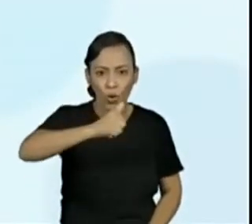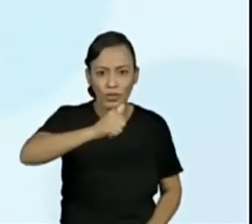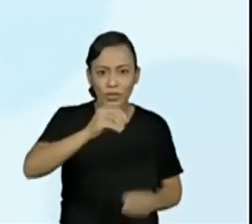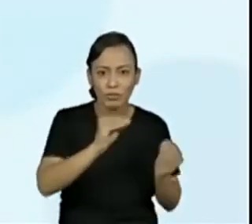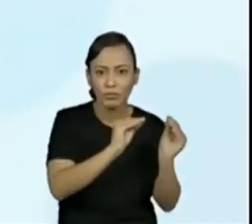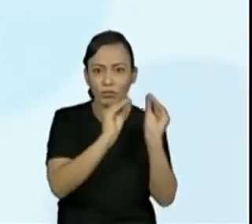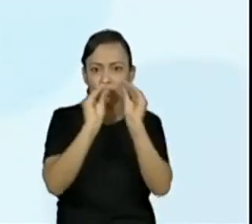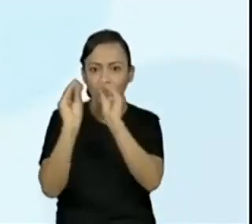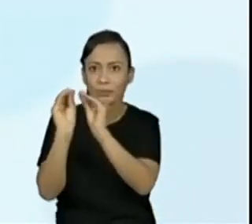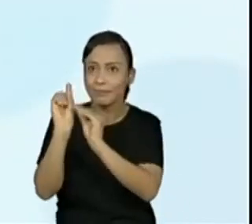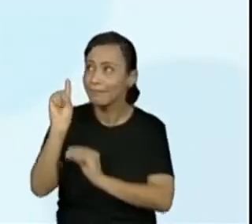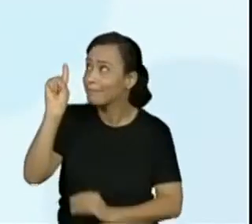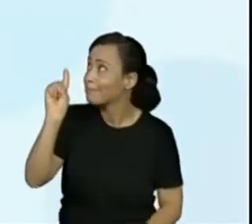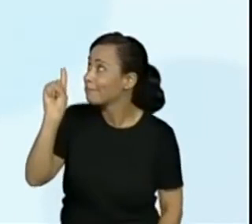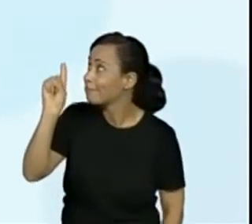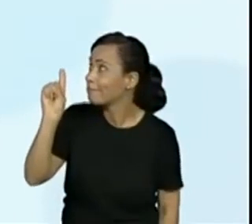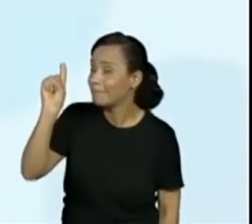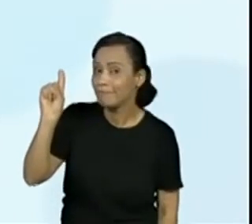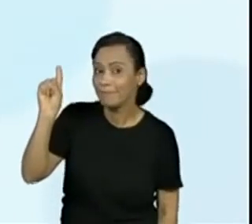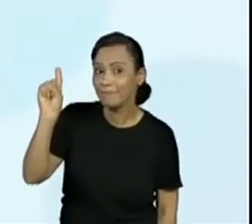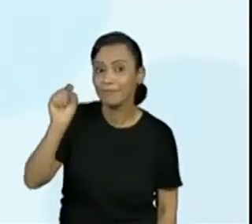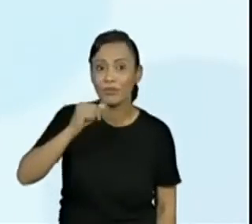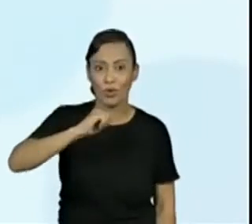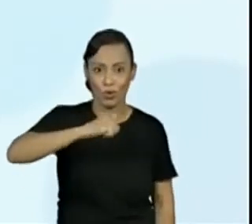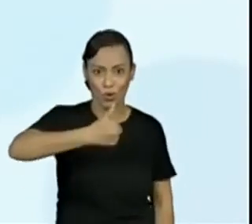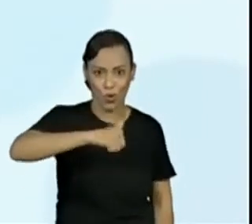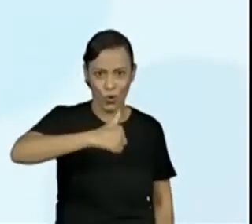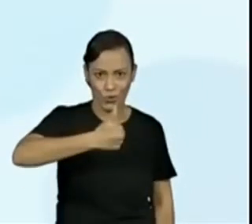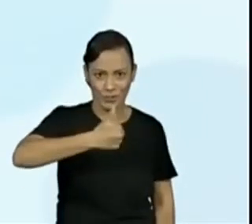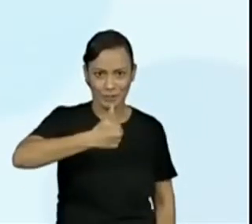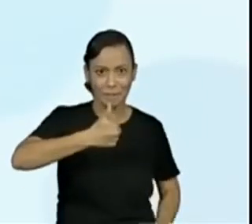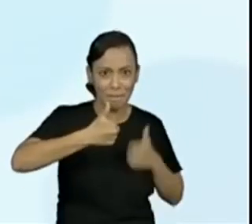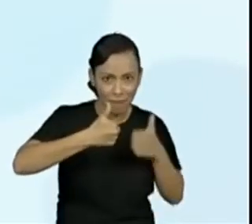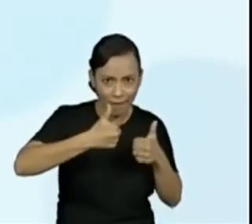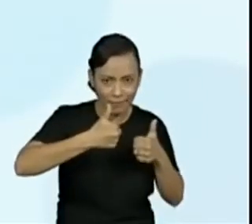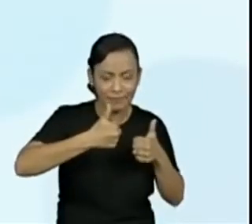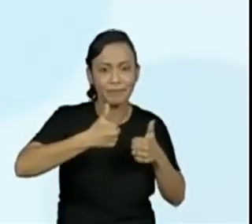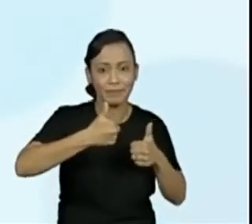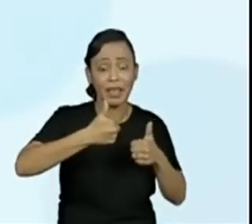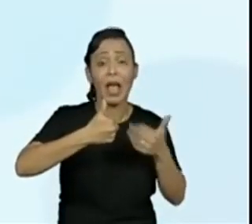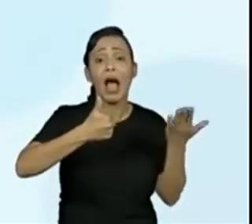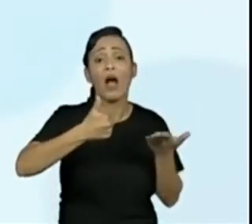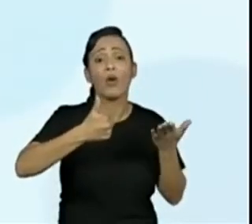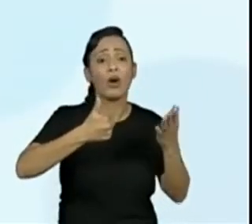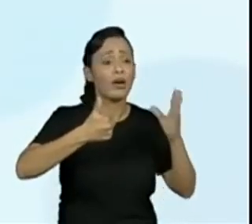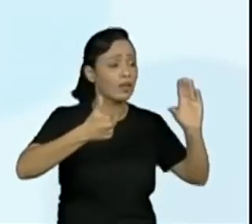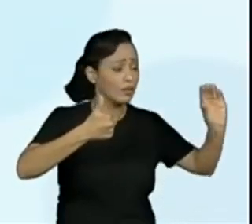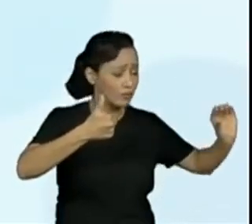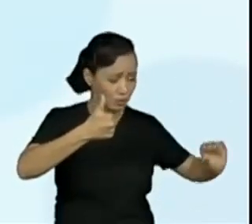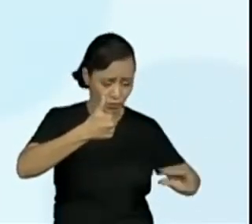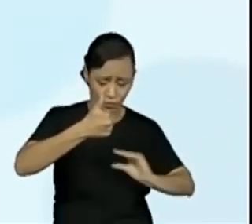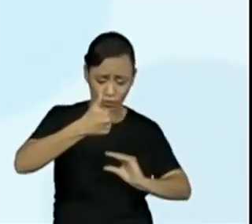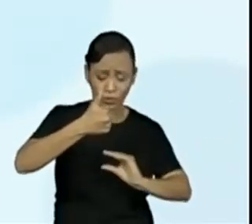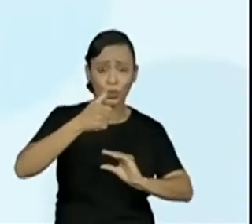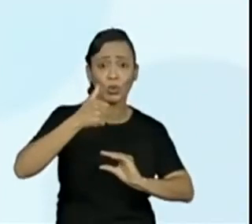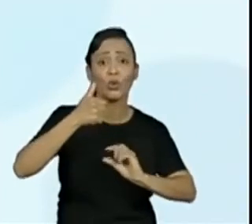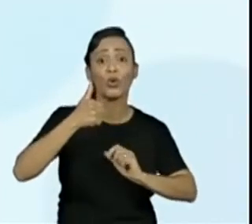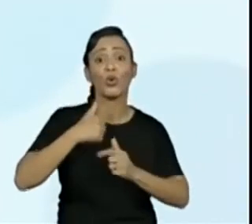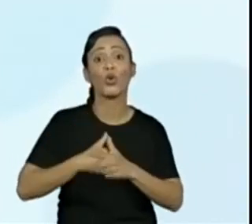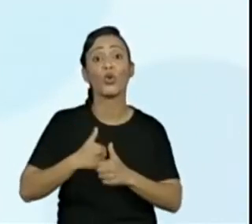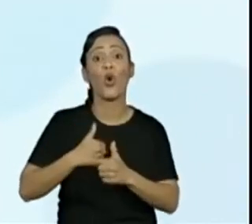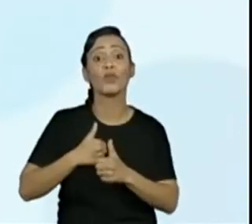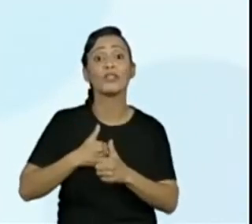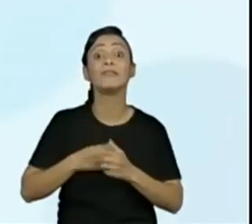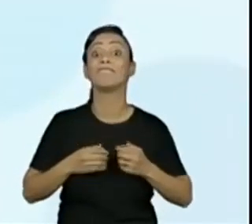É a sua estratégia. Eu não posso mudar a sua estratégia, hein? E aí, eu tenho que contar mais doze. E aí, eu faço como isso? Eu contaria de